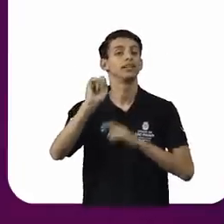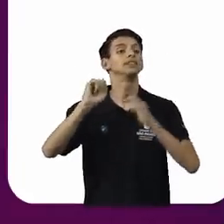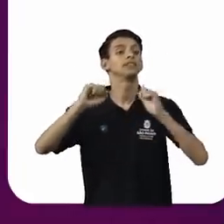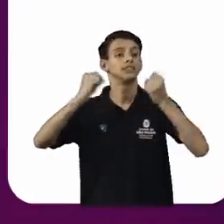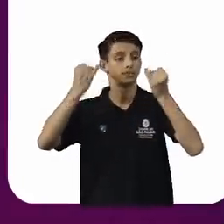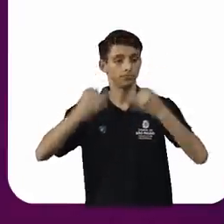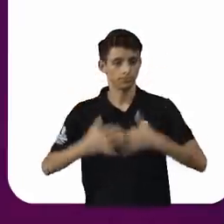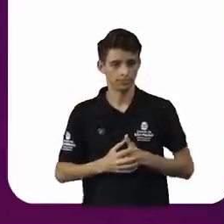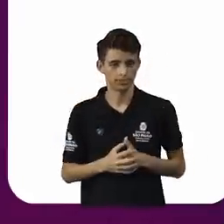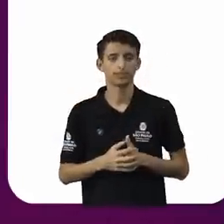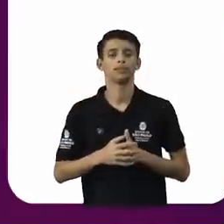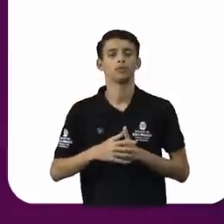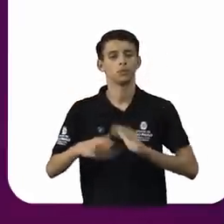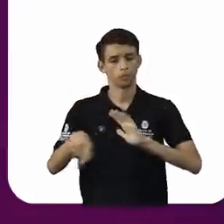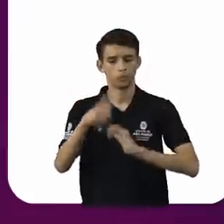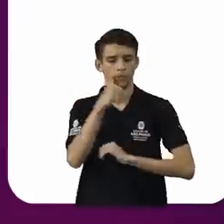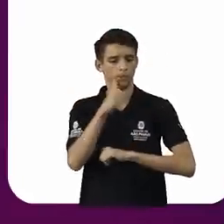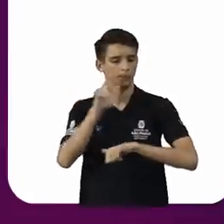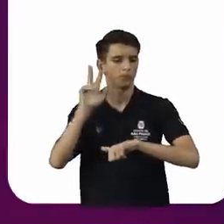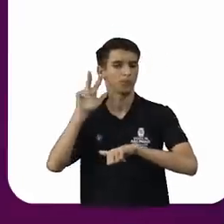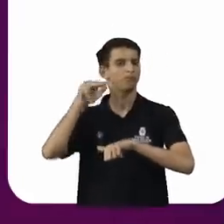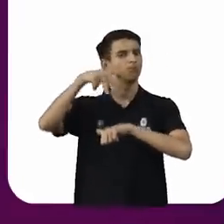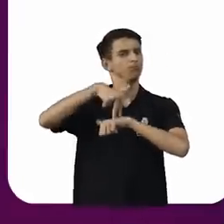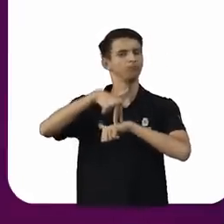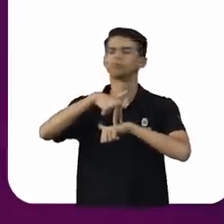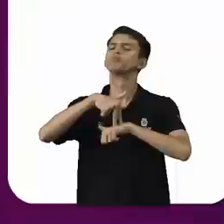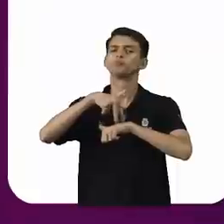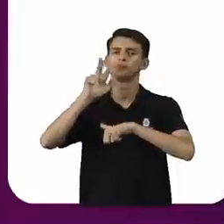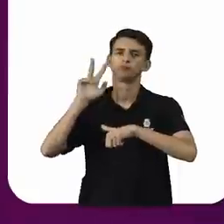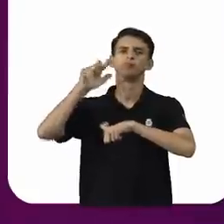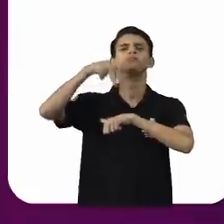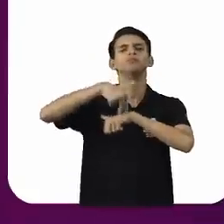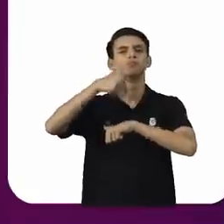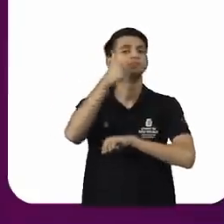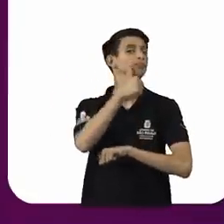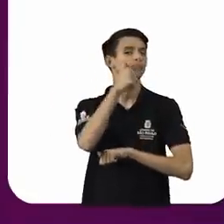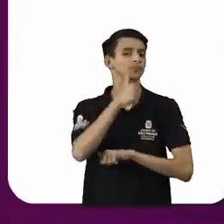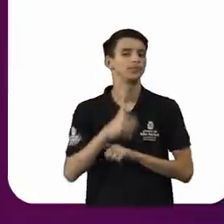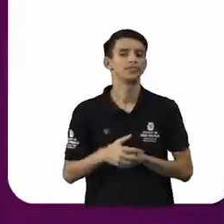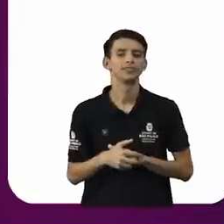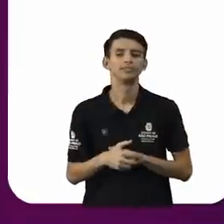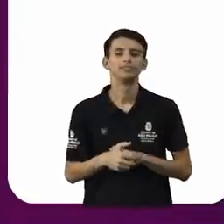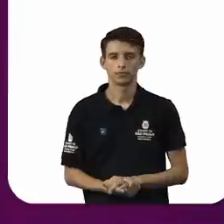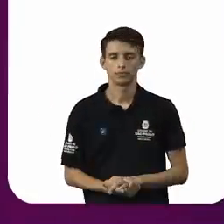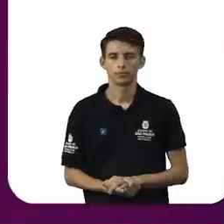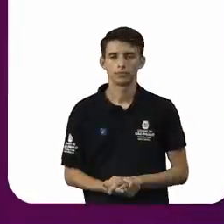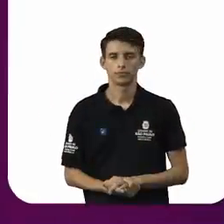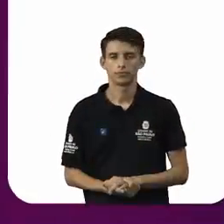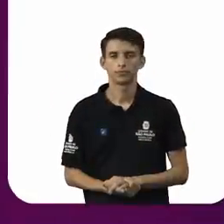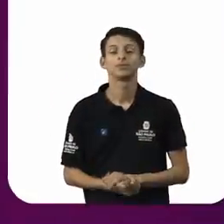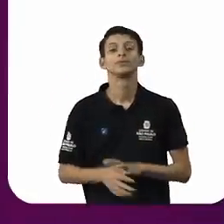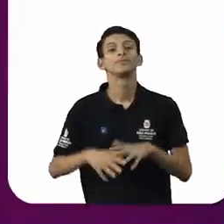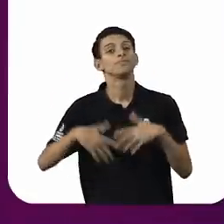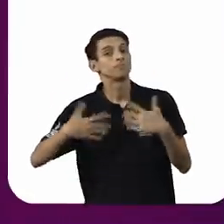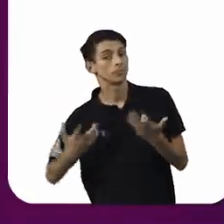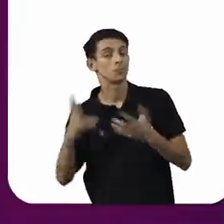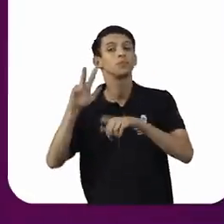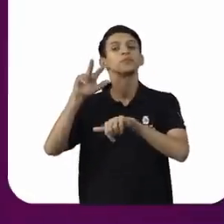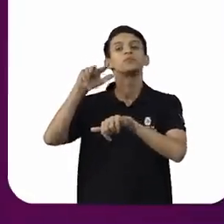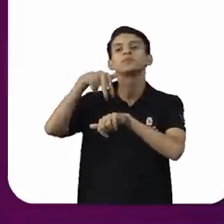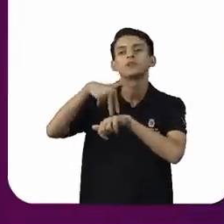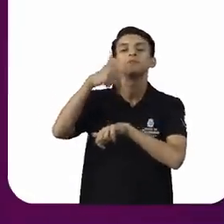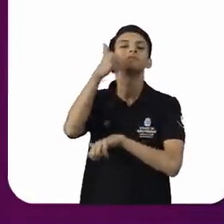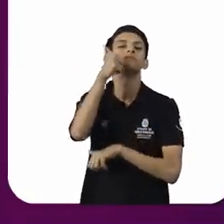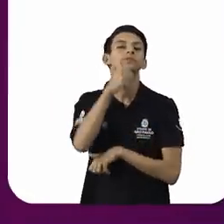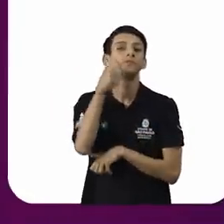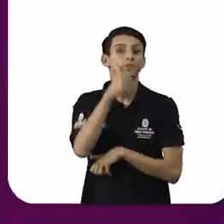feminino. Doutora, o que é empoderamento feminino? O empoderamento feminino é um movimento que